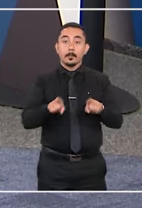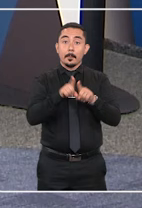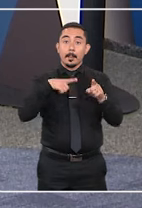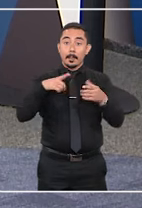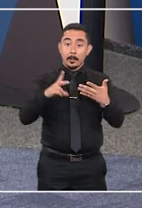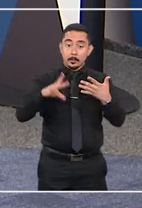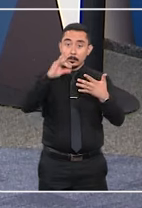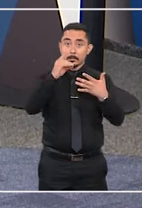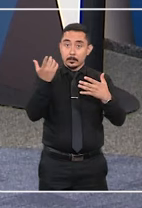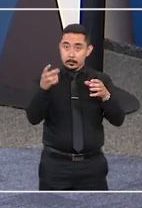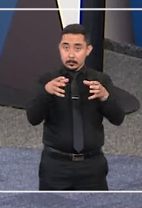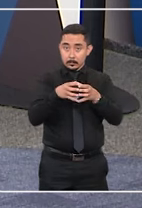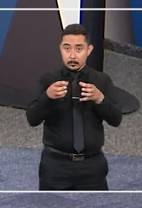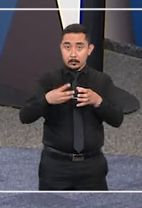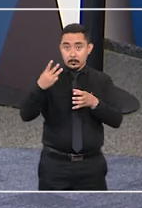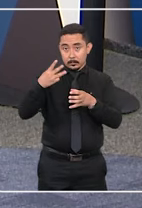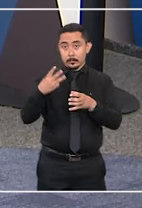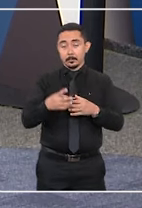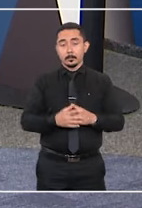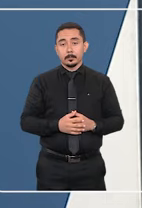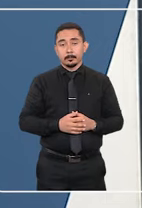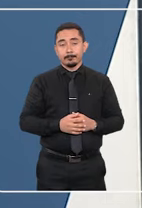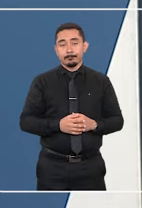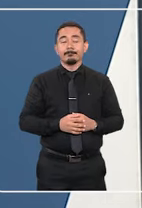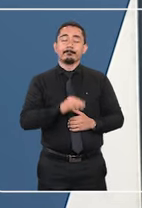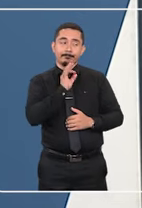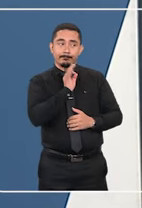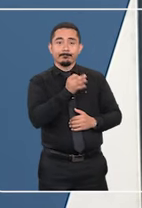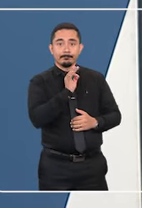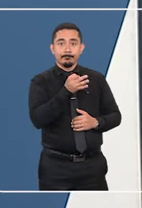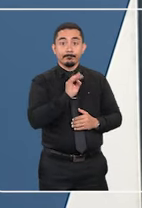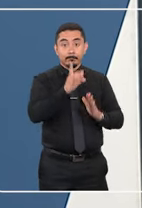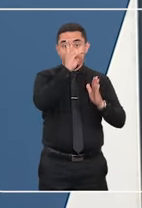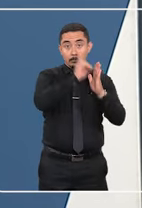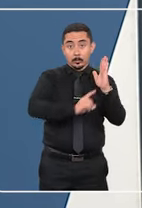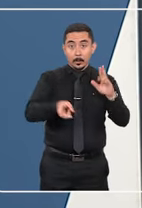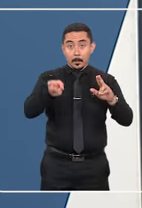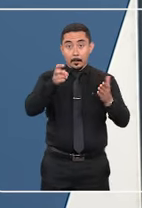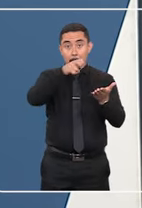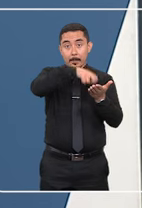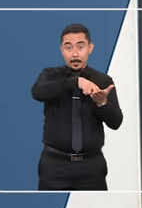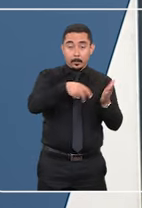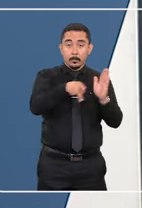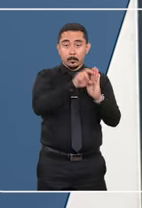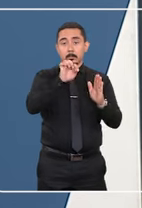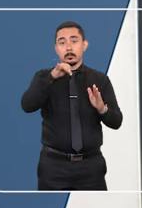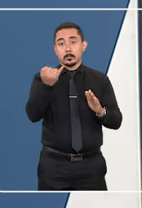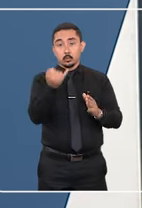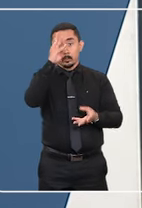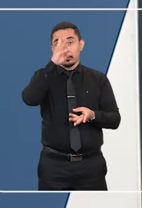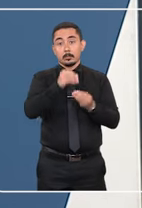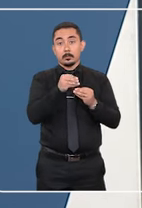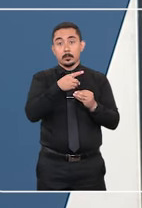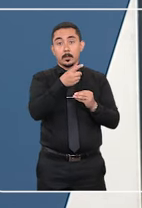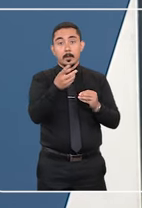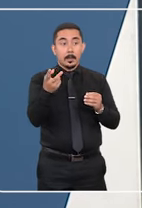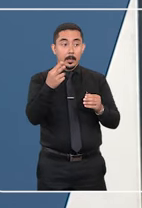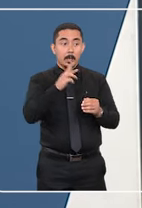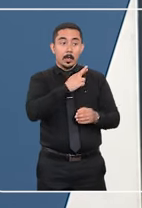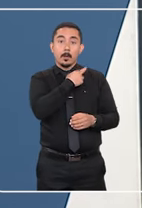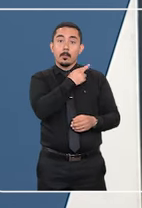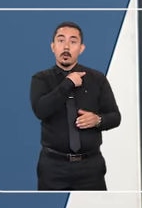destaque na terceira sessão. Exatamente, Kátia. A sessão de direito penal do STJ entendeu que a